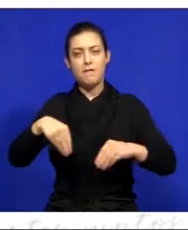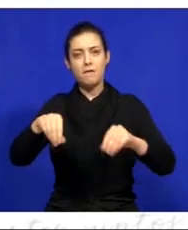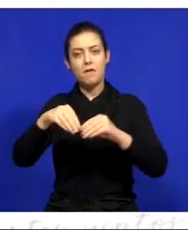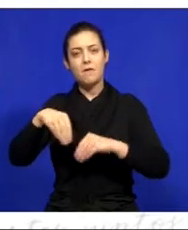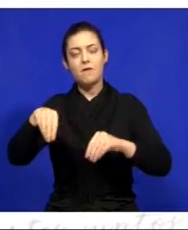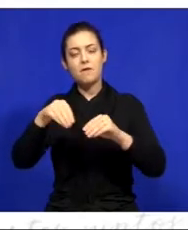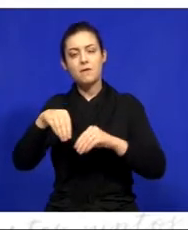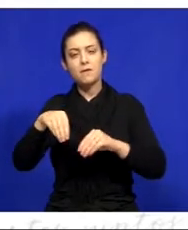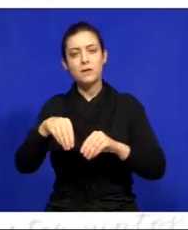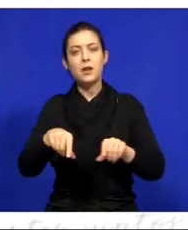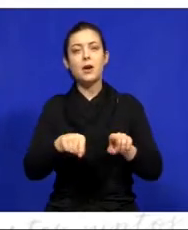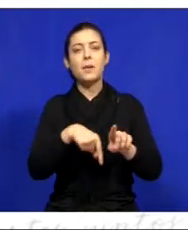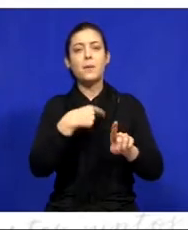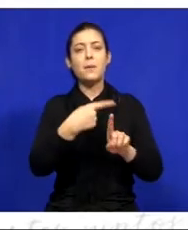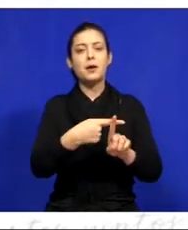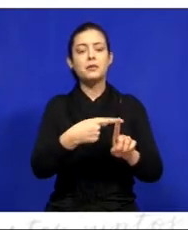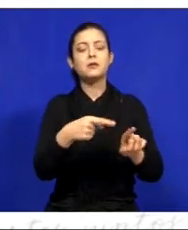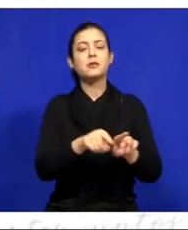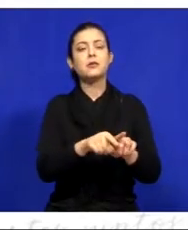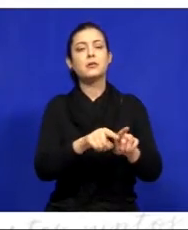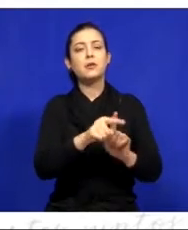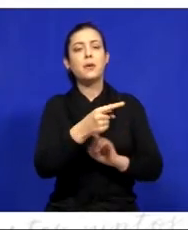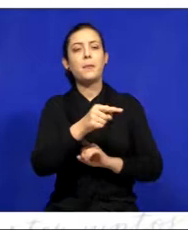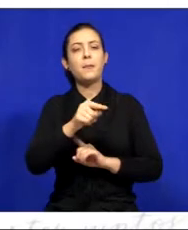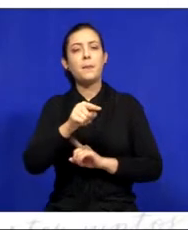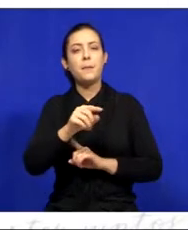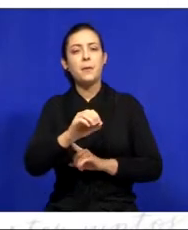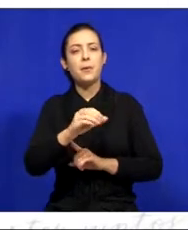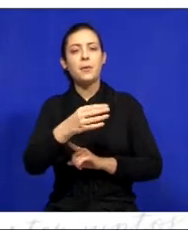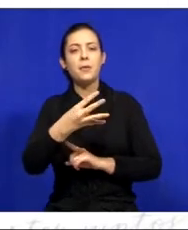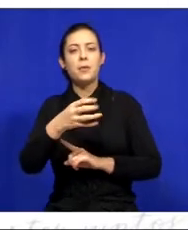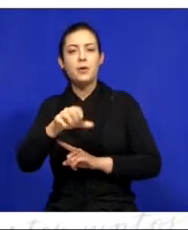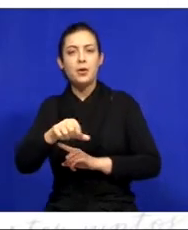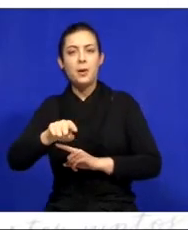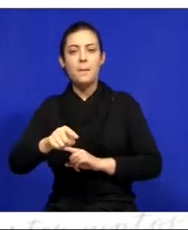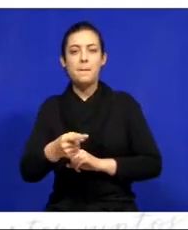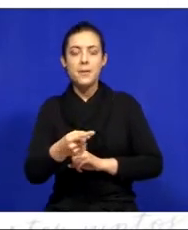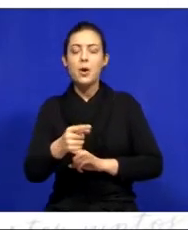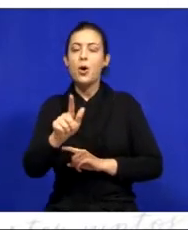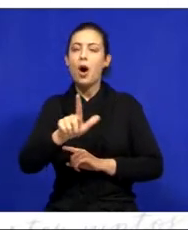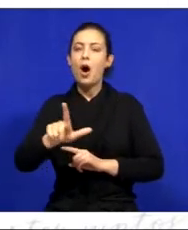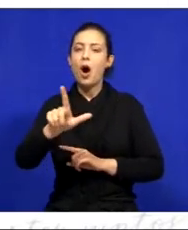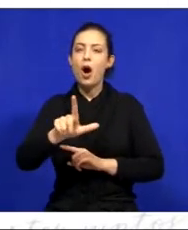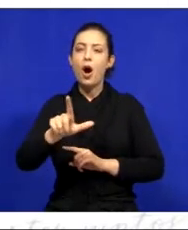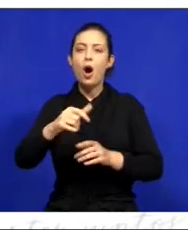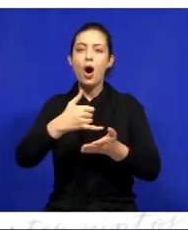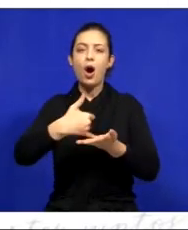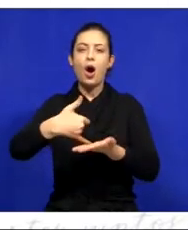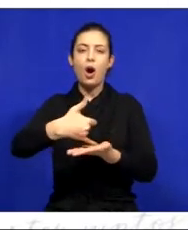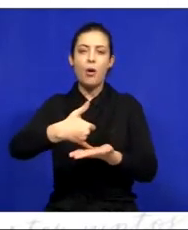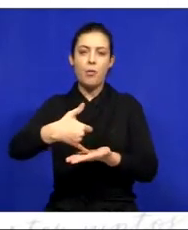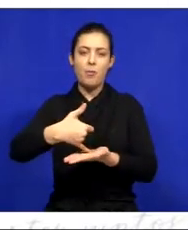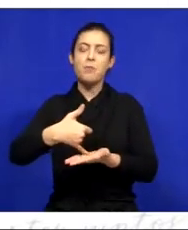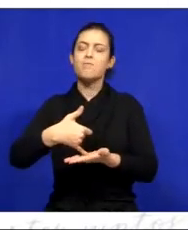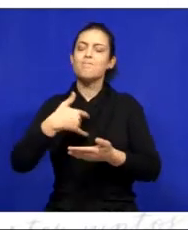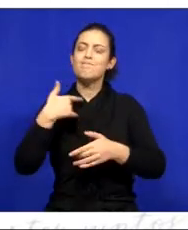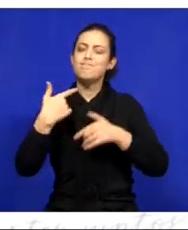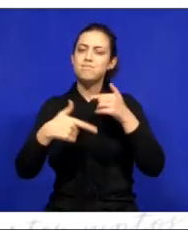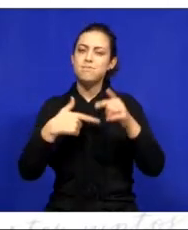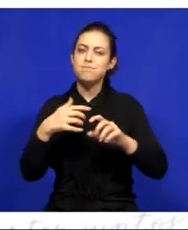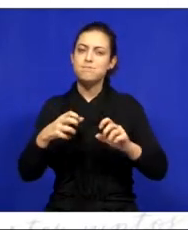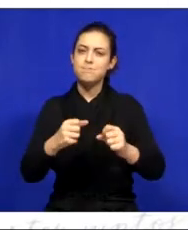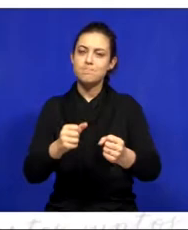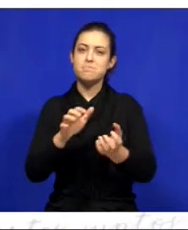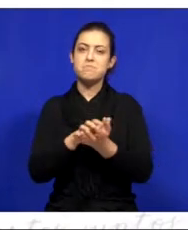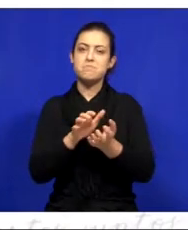e foram utilizados também 1.049 mil litros de óleo. Então, um trabalho muito grande das entidades de Jacareí.